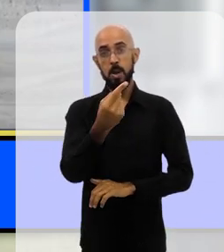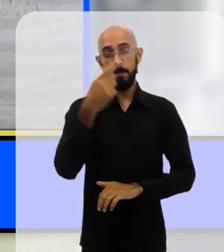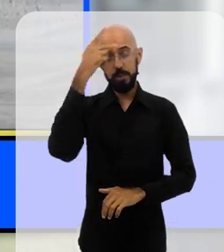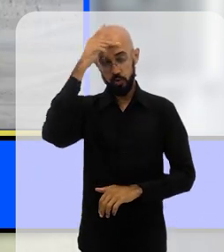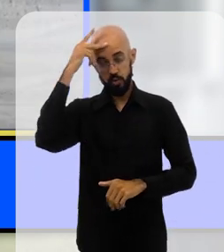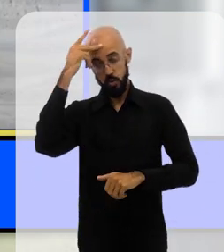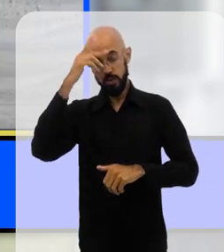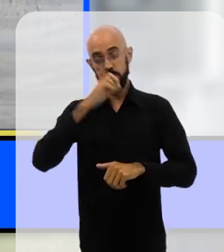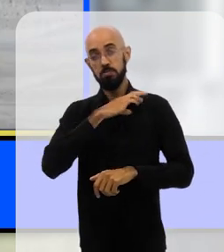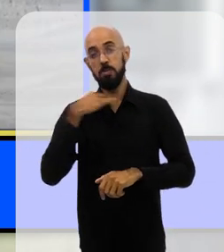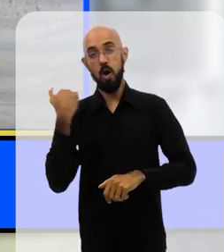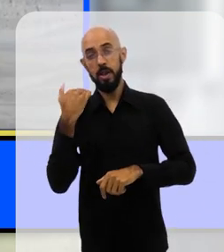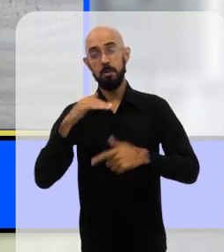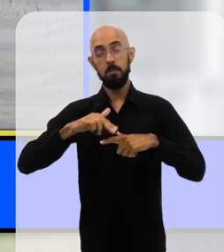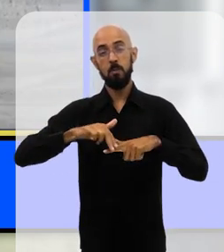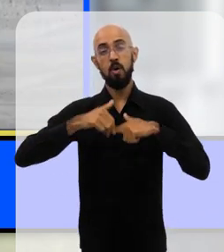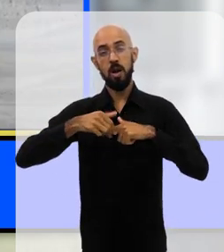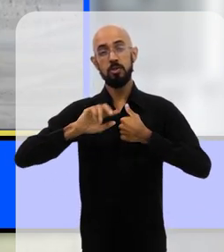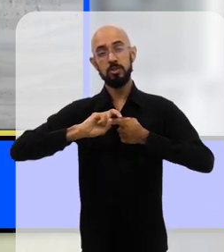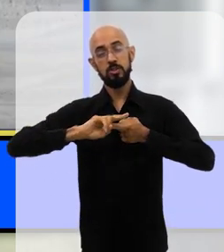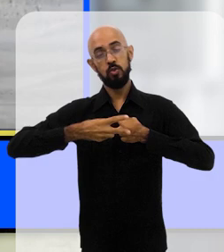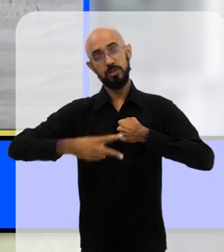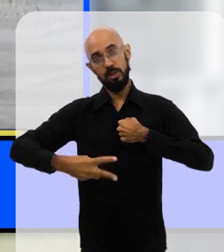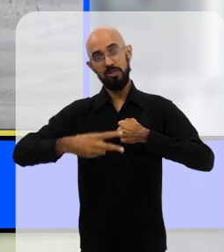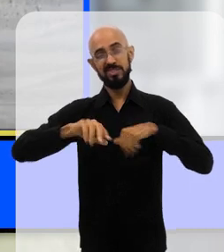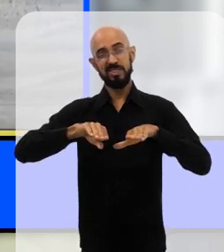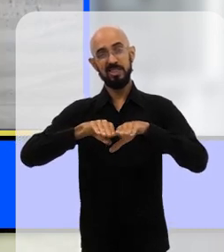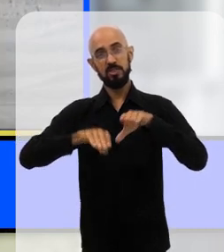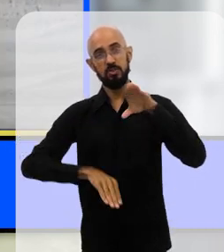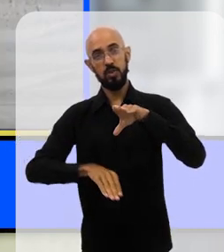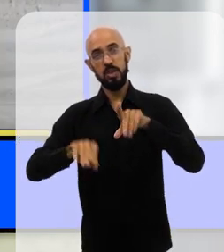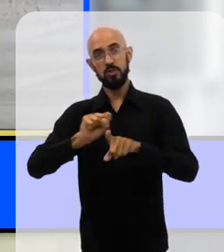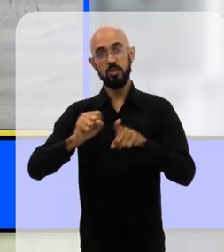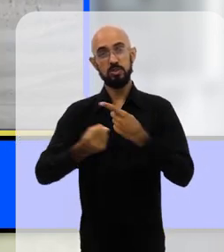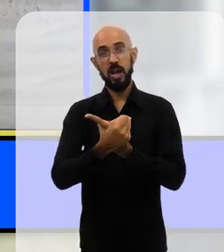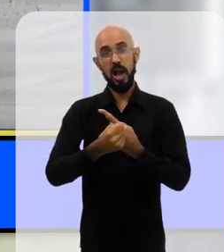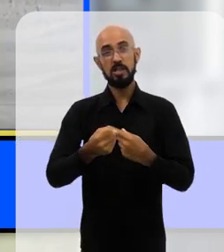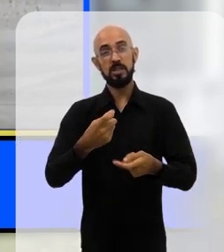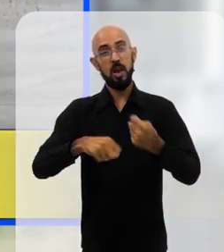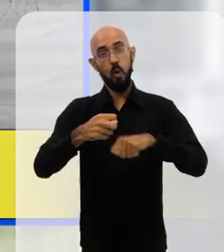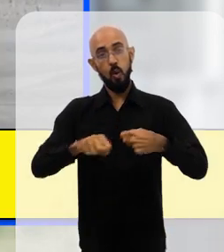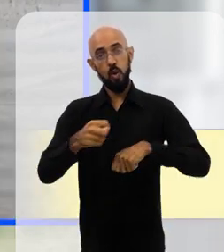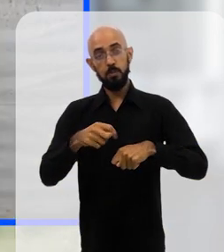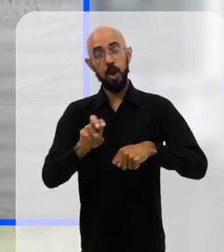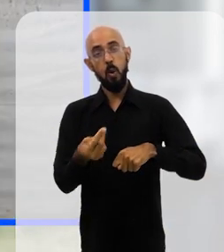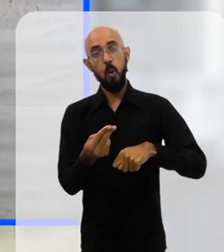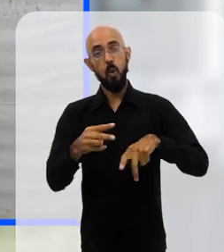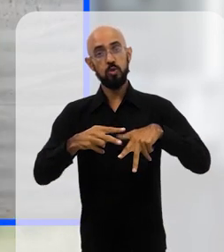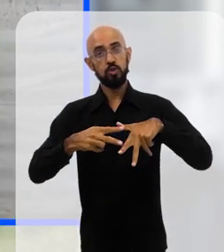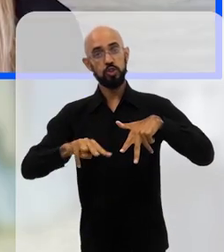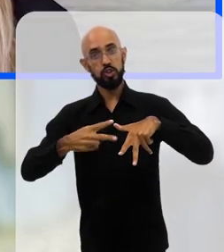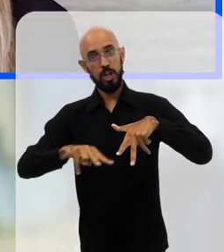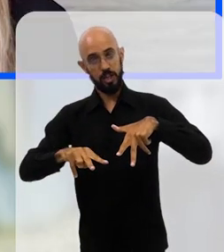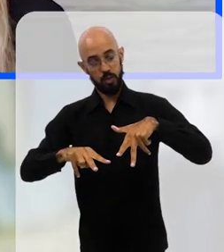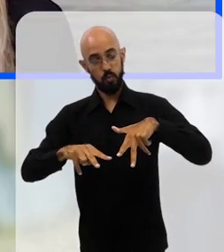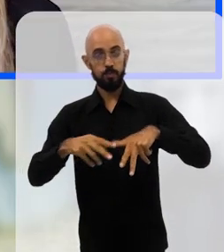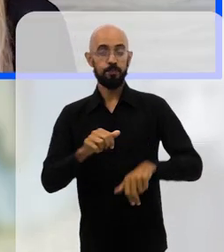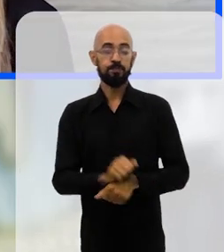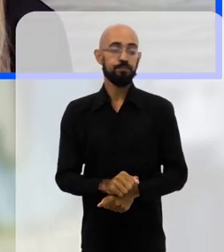mundo como consequência dessas diferenças, sejam elas sociais, econômicas ou de gênero.